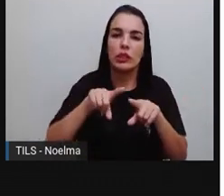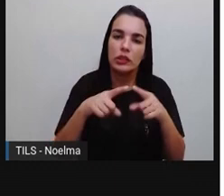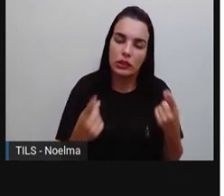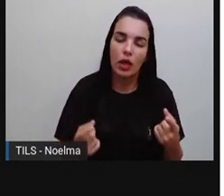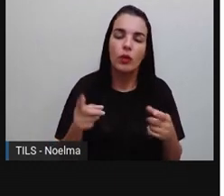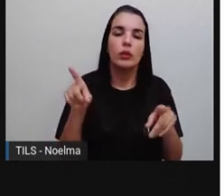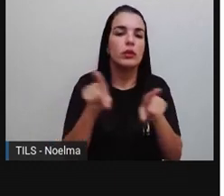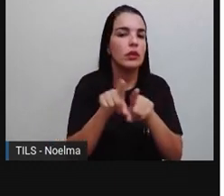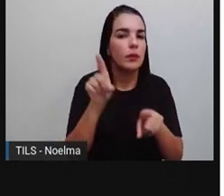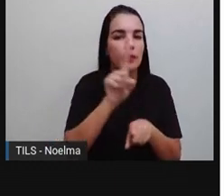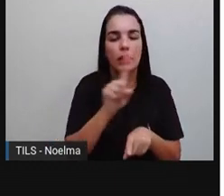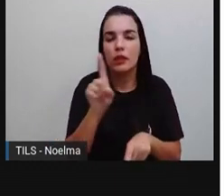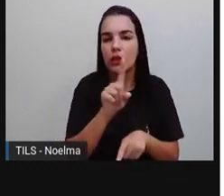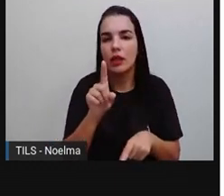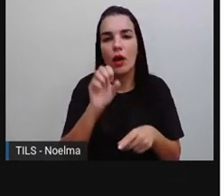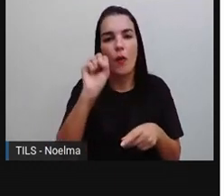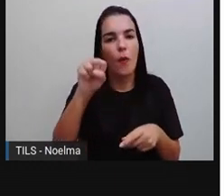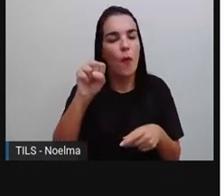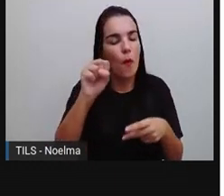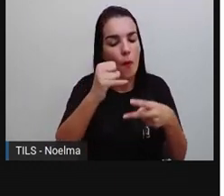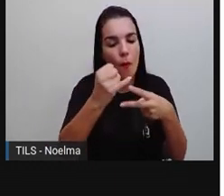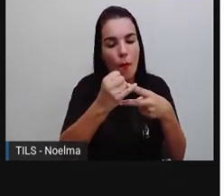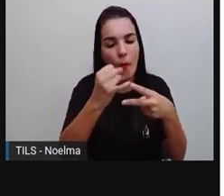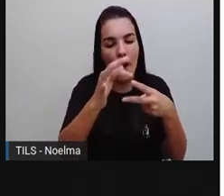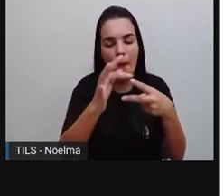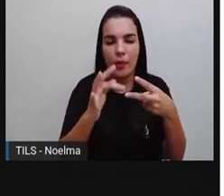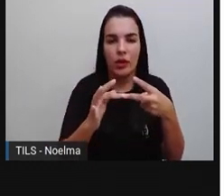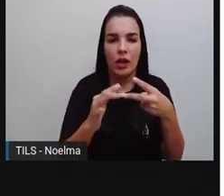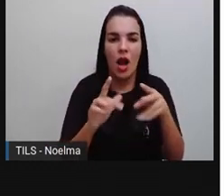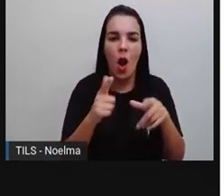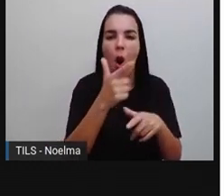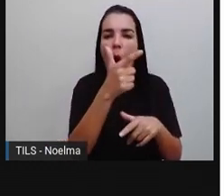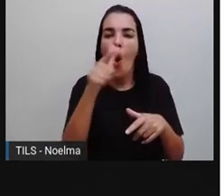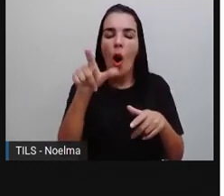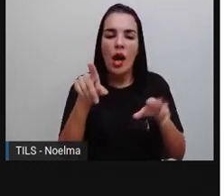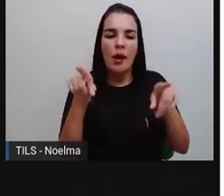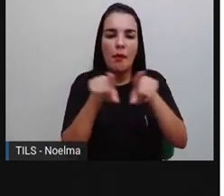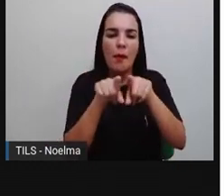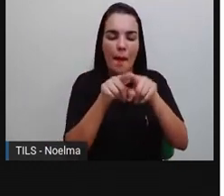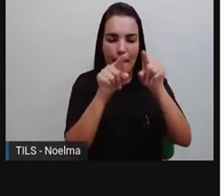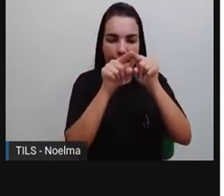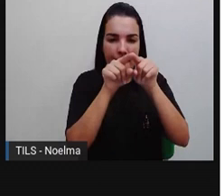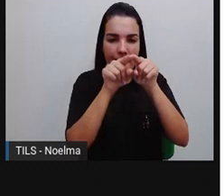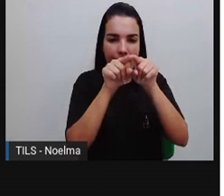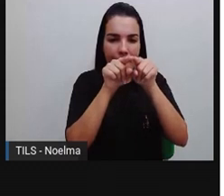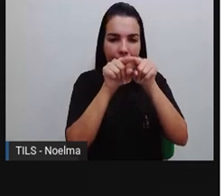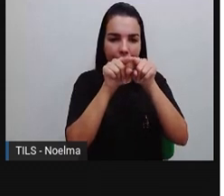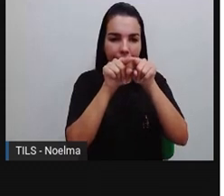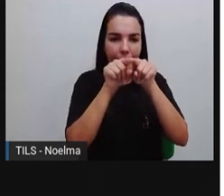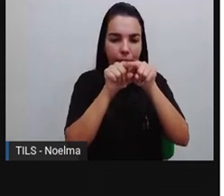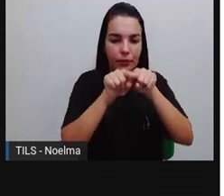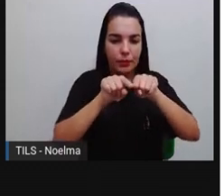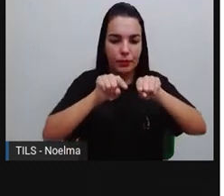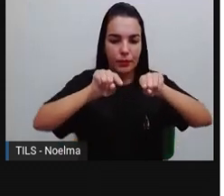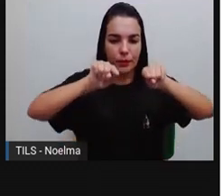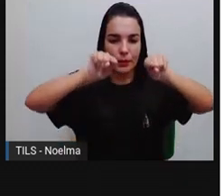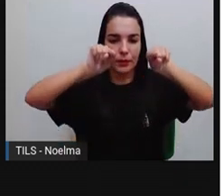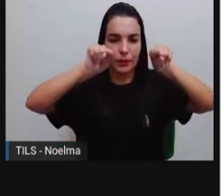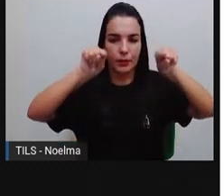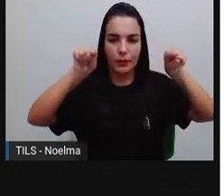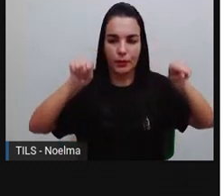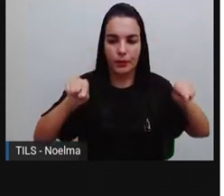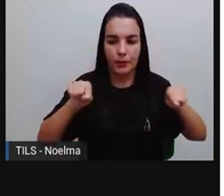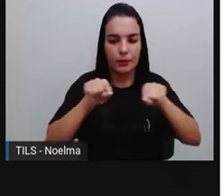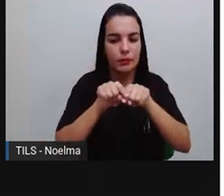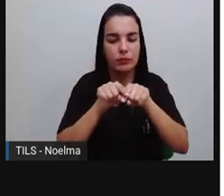considerado um polígono. Essa outra figura também não pode ser considerado um polígono porque apresenta curva,